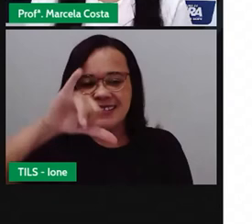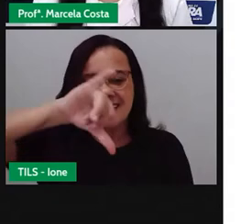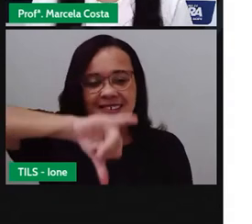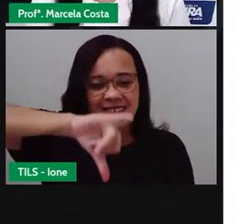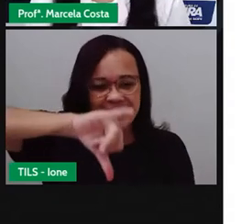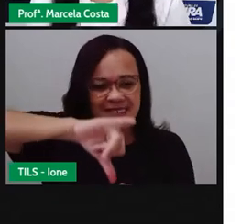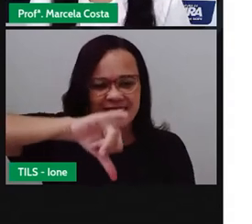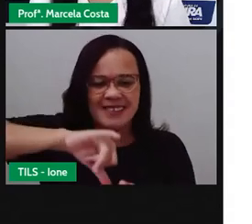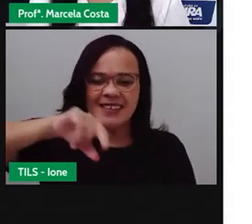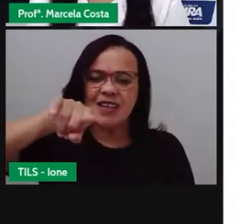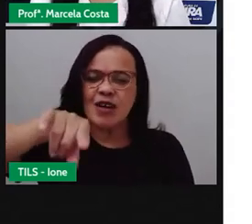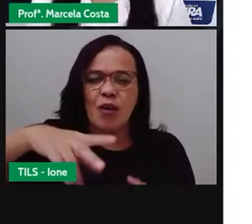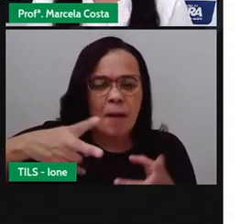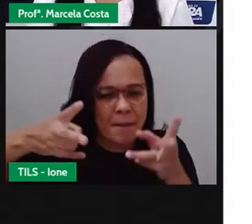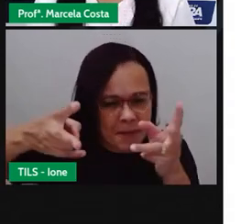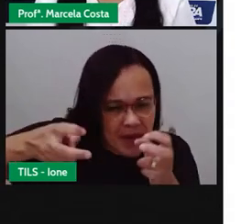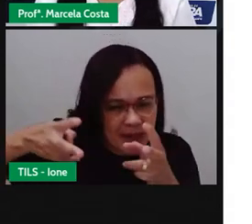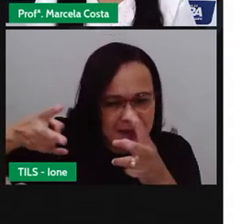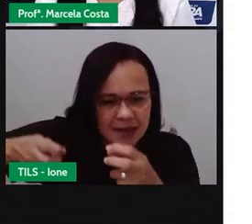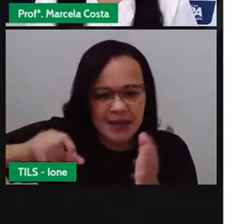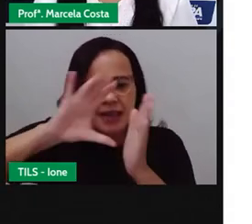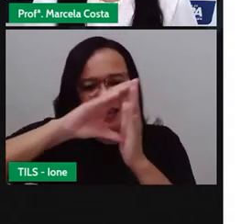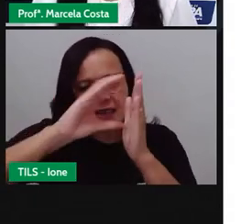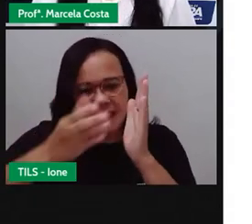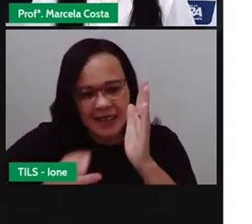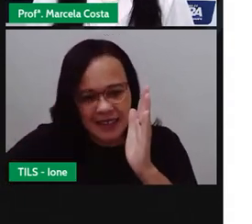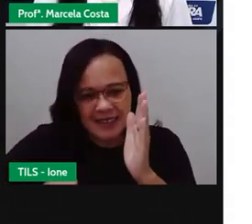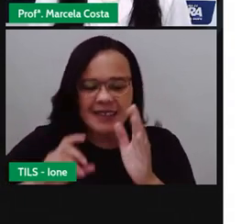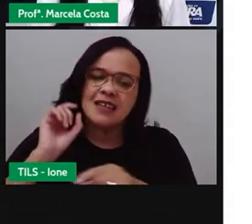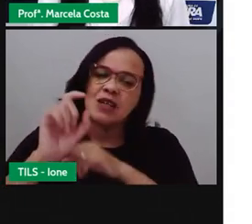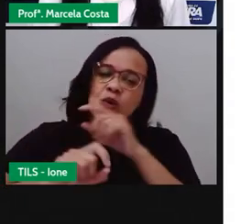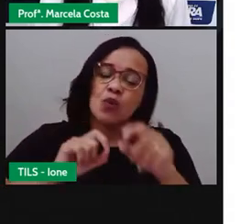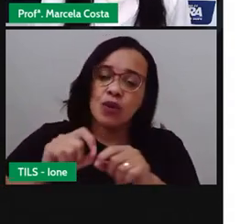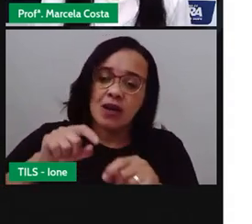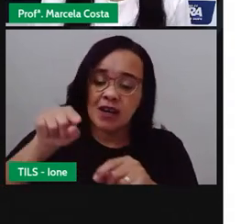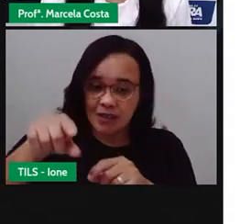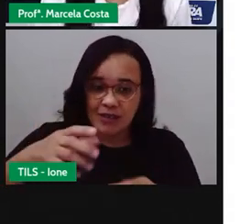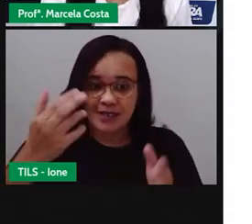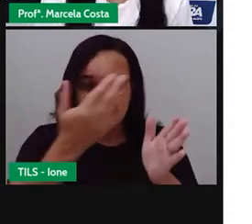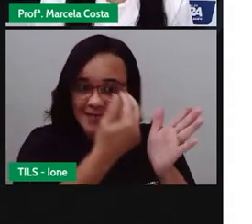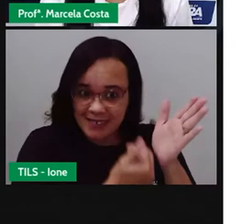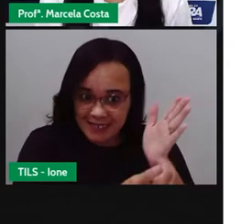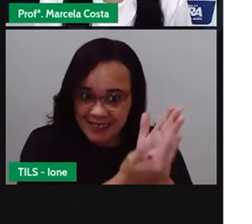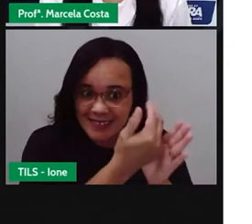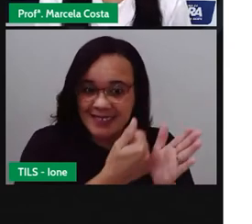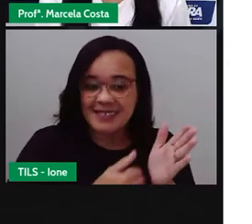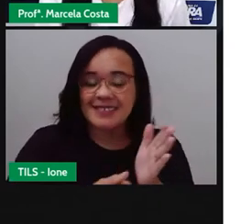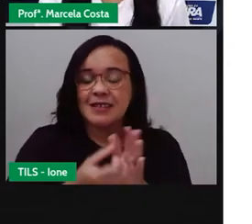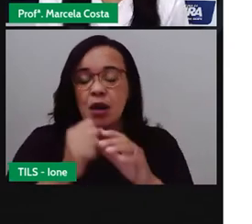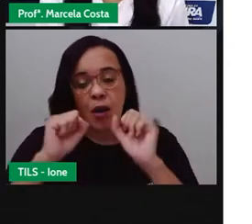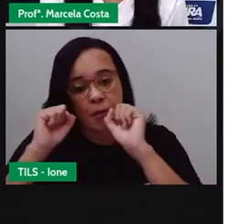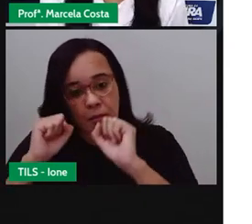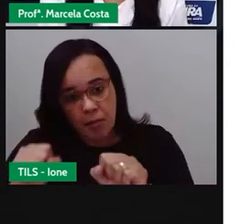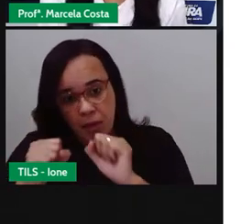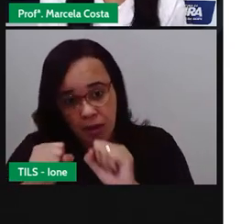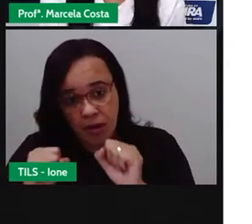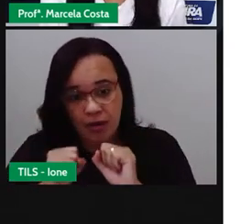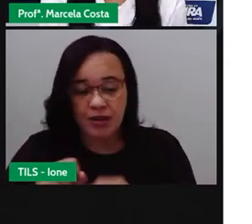características que a gente apresentou aqui durante a aula. Então, você vai gravar um vídeo, ou um áudio,